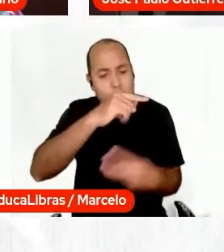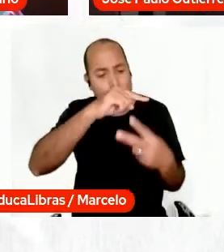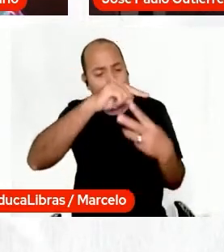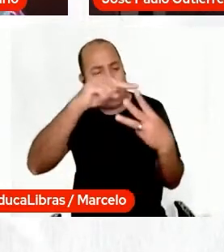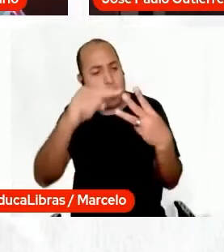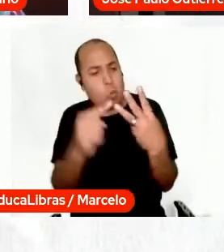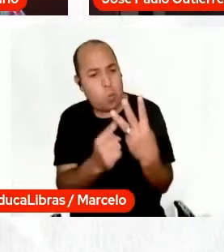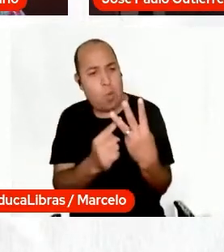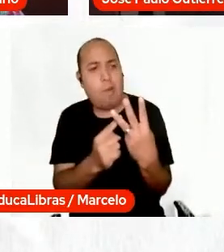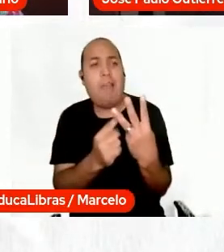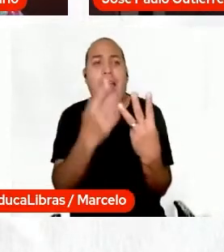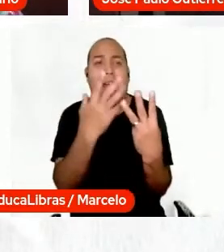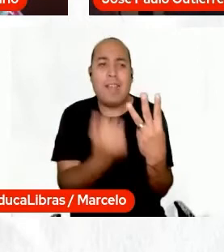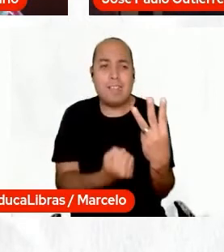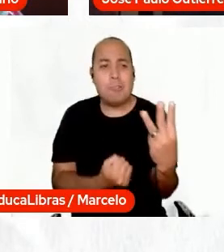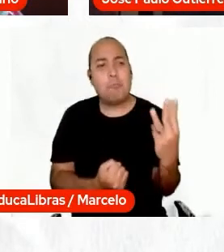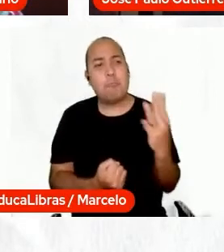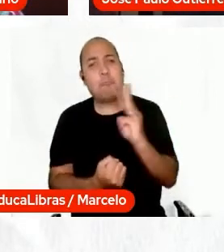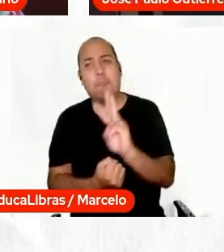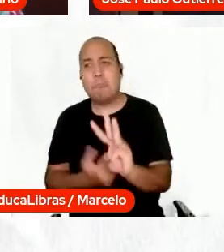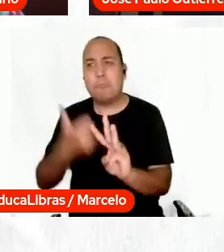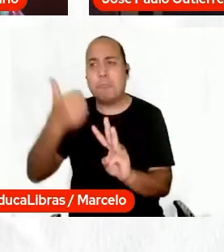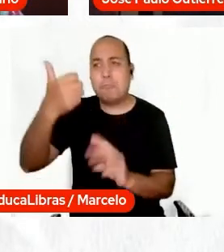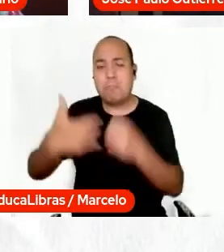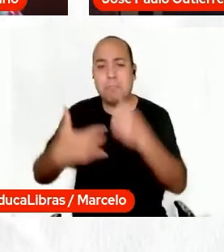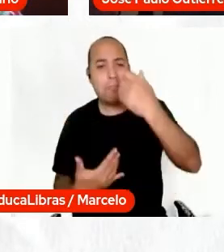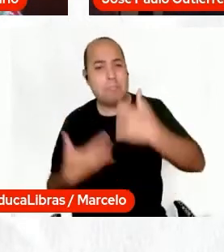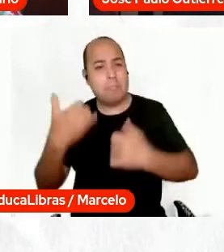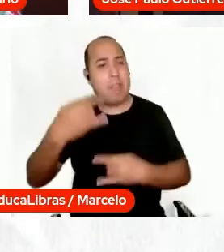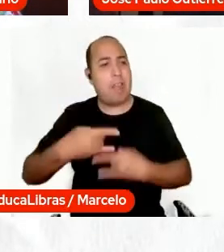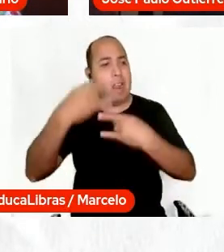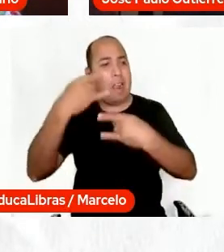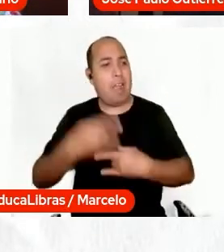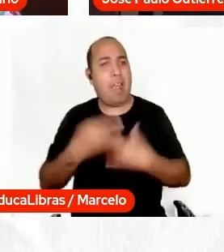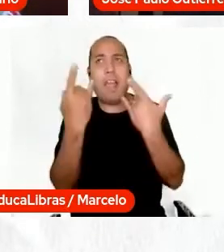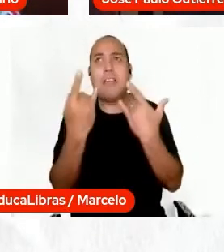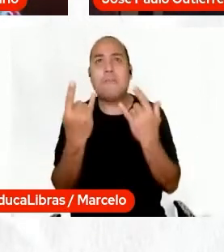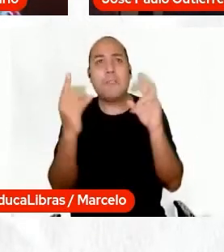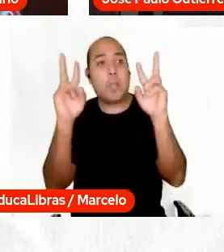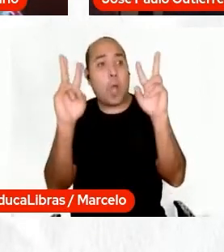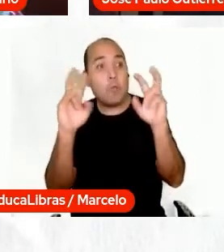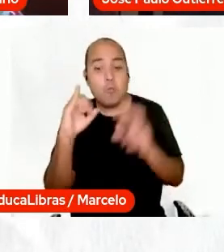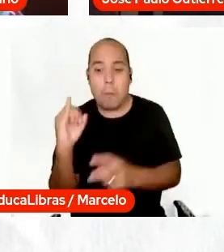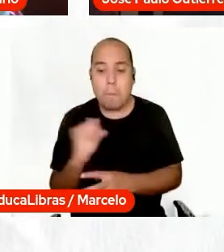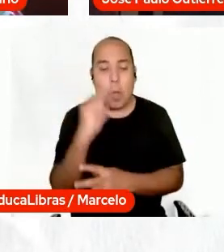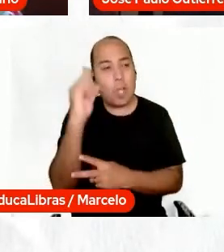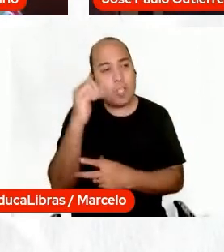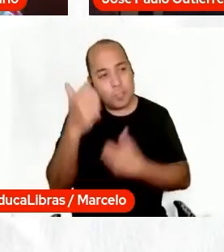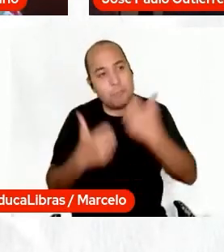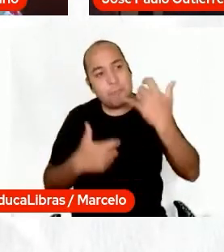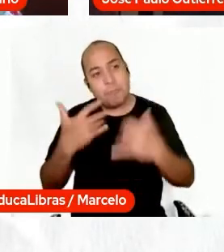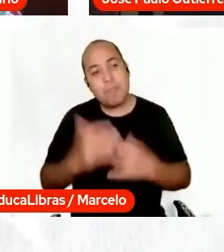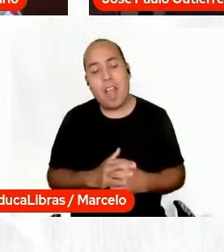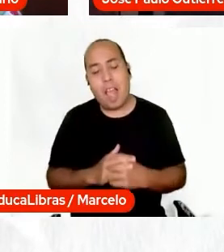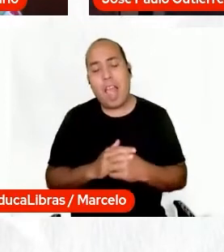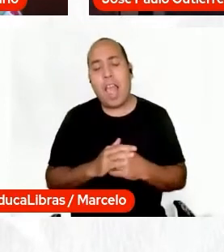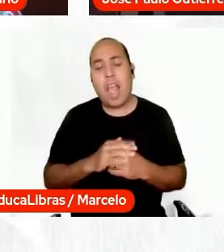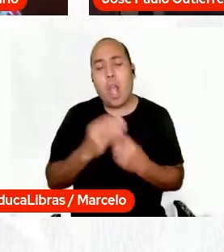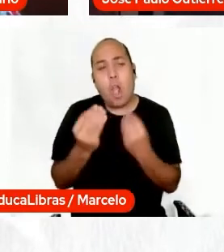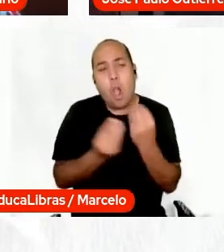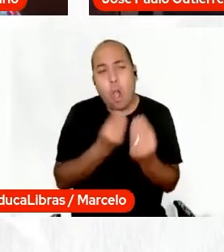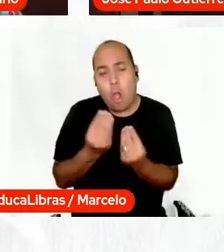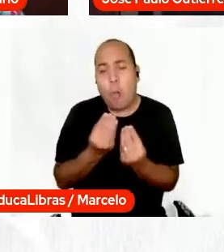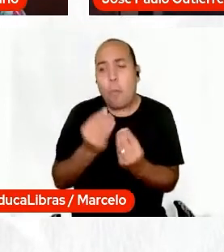aceitado participar dessa live, de trazerem um assunto tão importante para nós, que é trabalhar os direitos humanos na